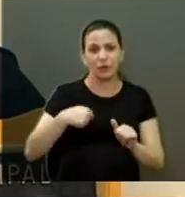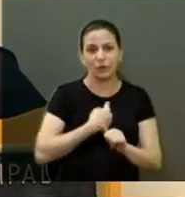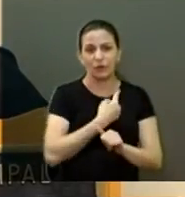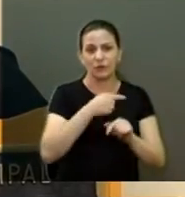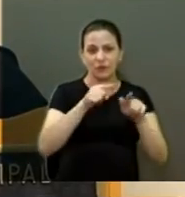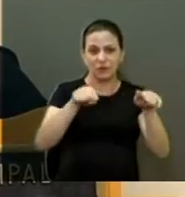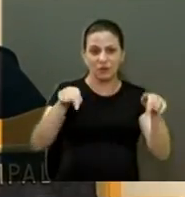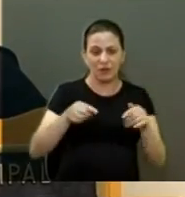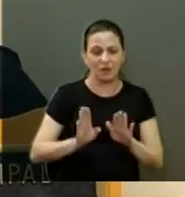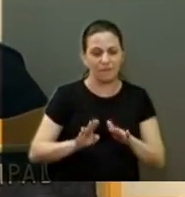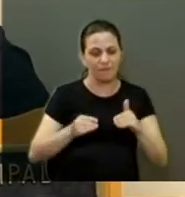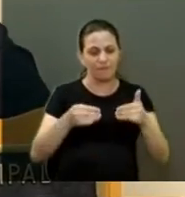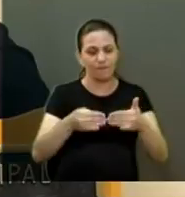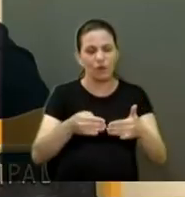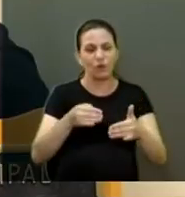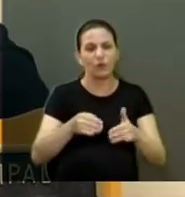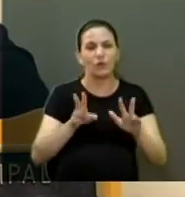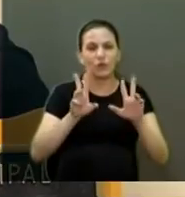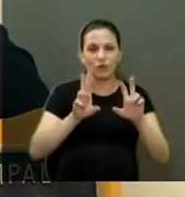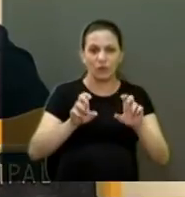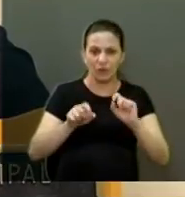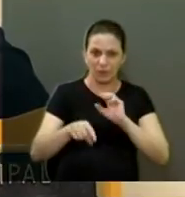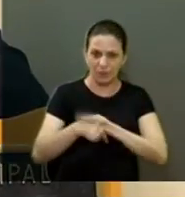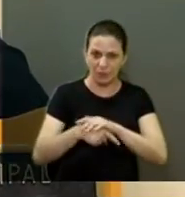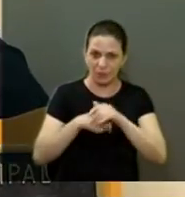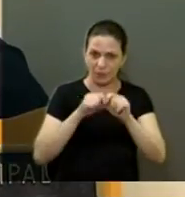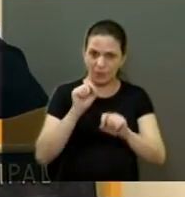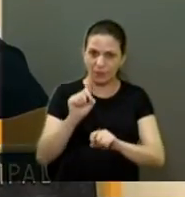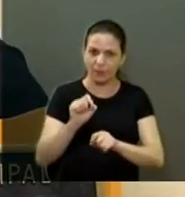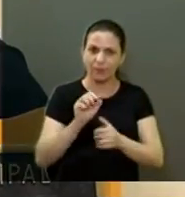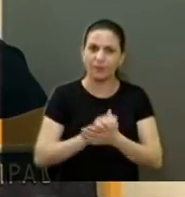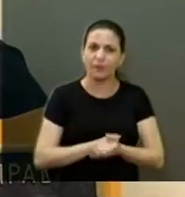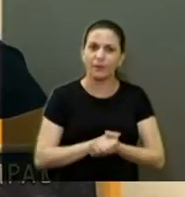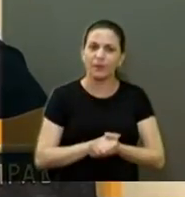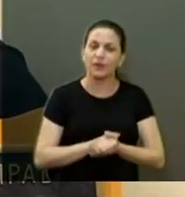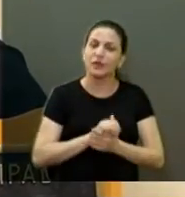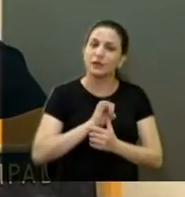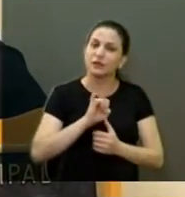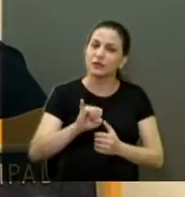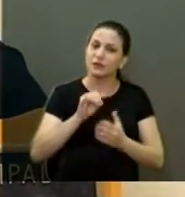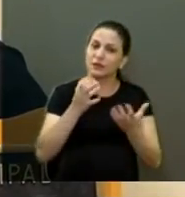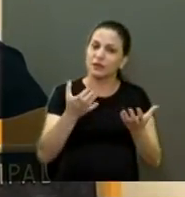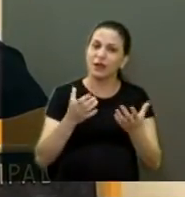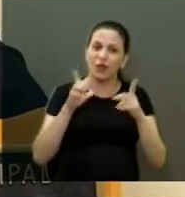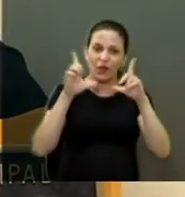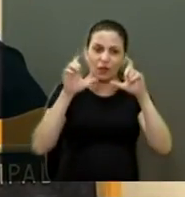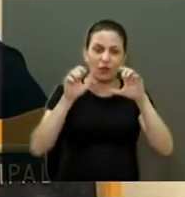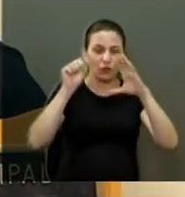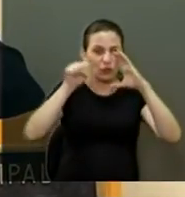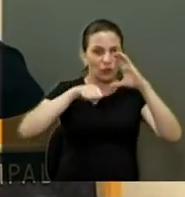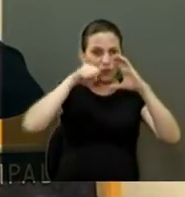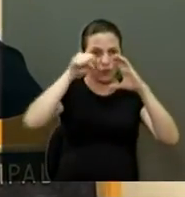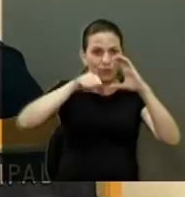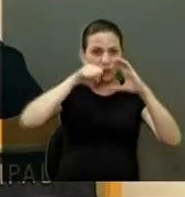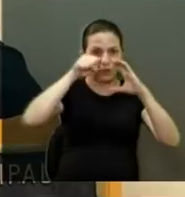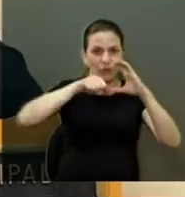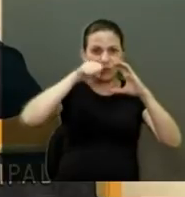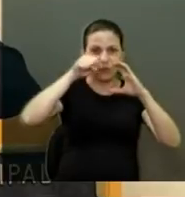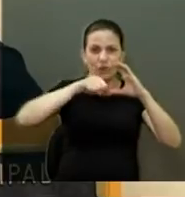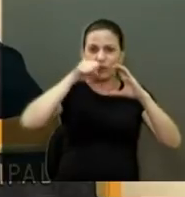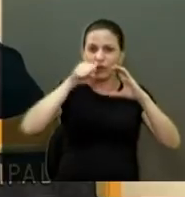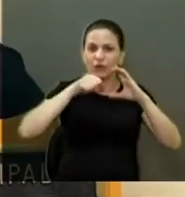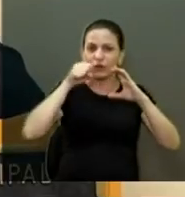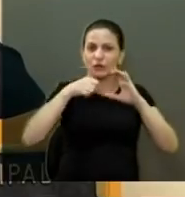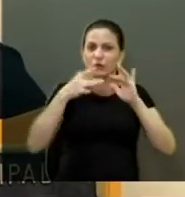estar indicado e, se quiser... Mais um minuto, por favor, presidente. O senhor tem direito. Se quiser mandar fotos, vídeo, enfim, e até mesmo